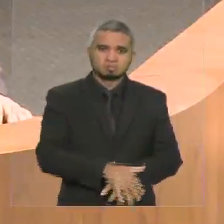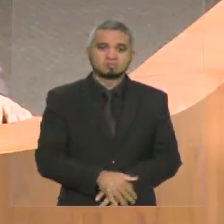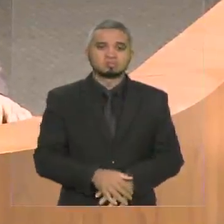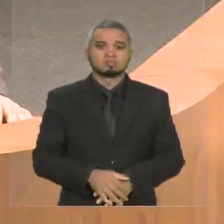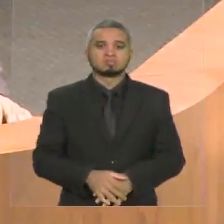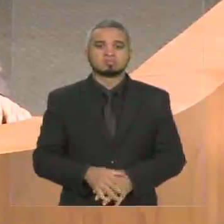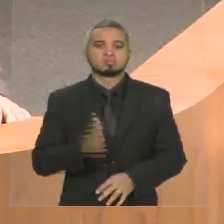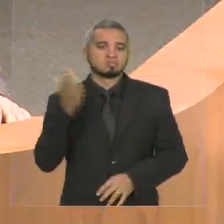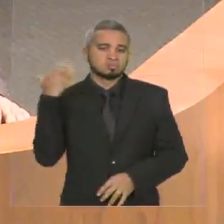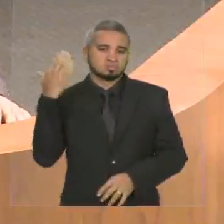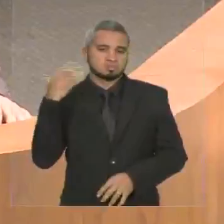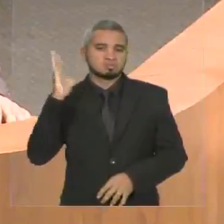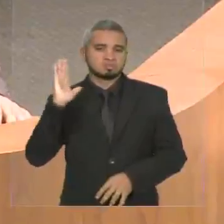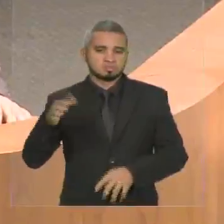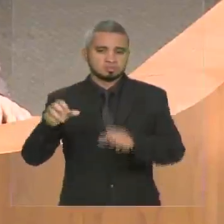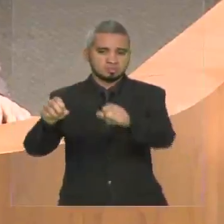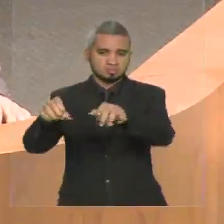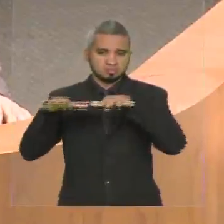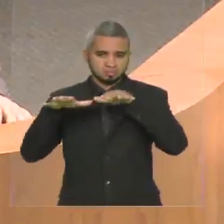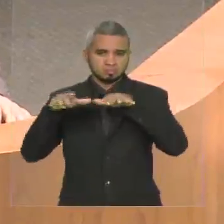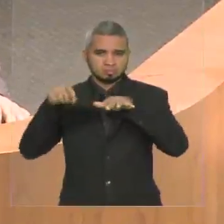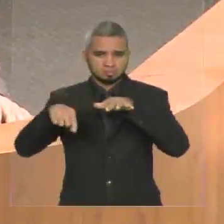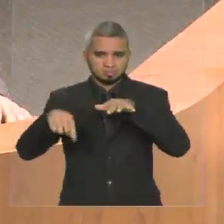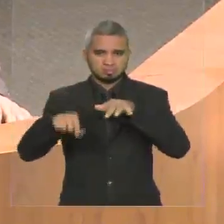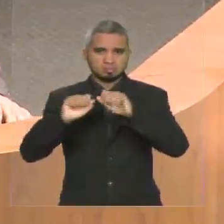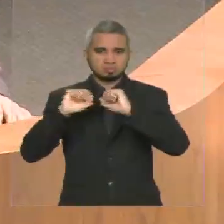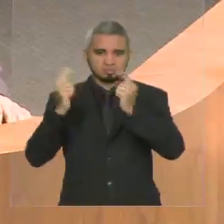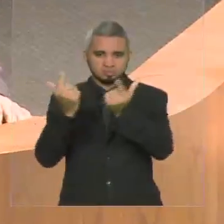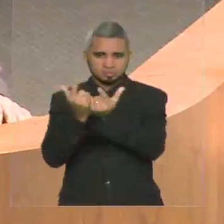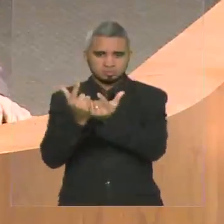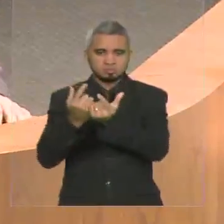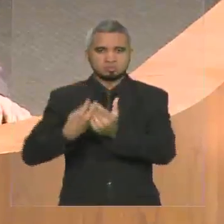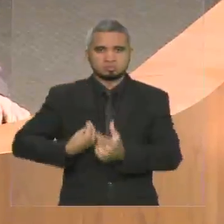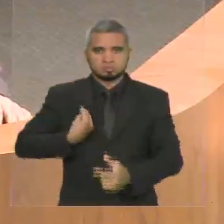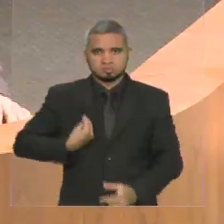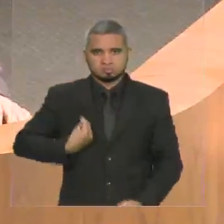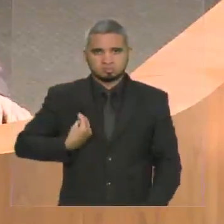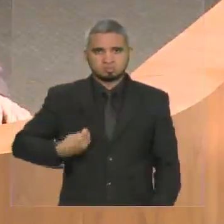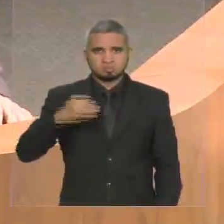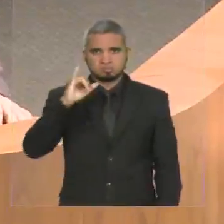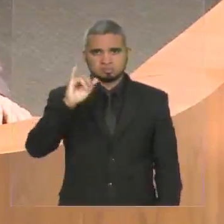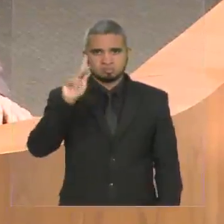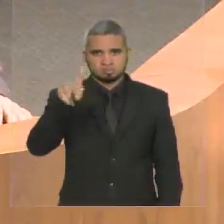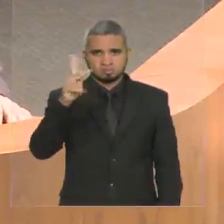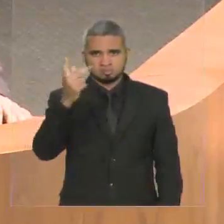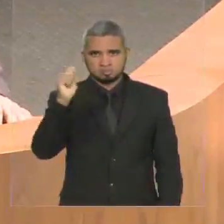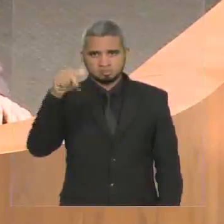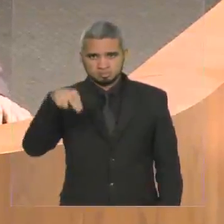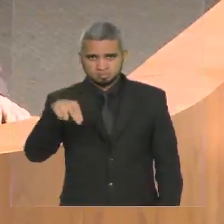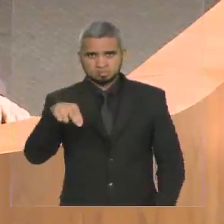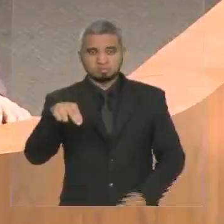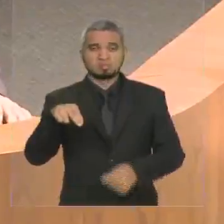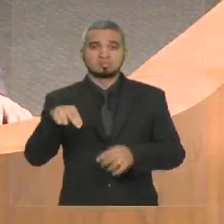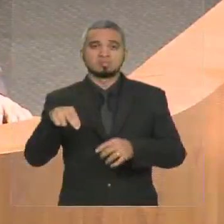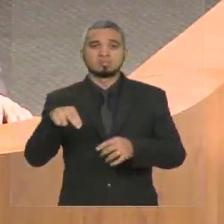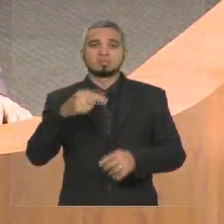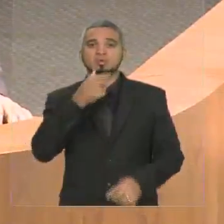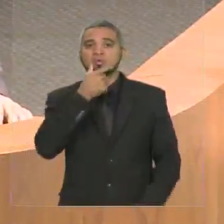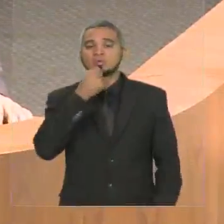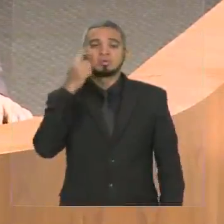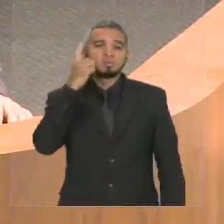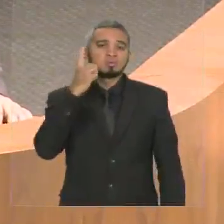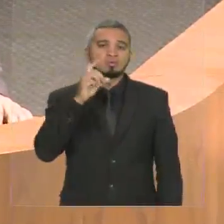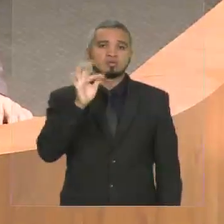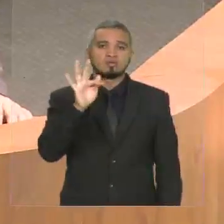na Assembleia com a presença do IFAM, presidida pelo deputado Fábio Braga. E agora faremos uma audiência